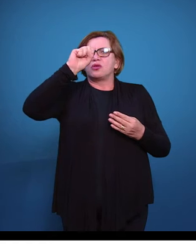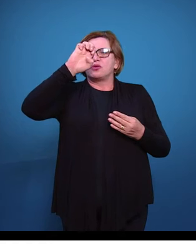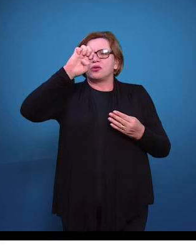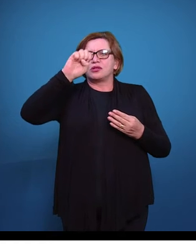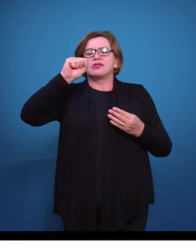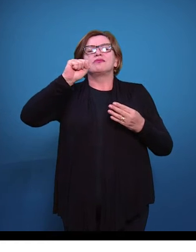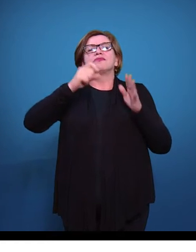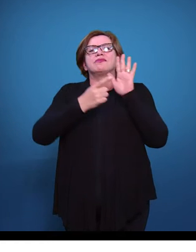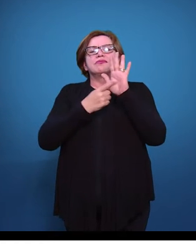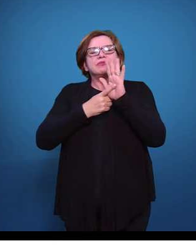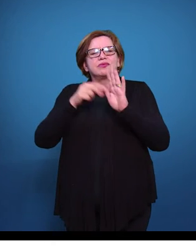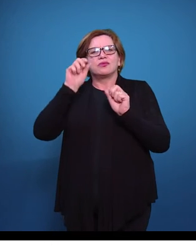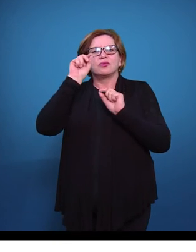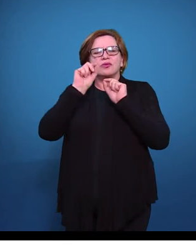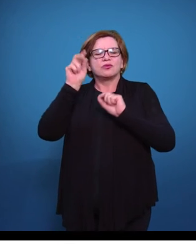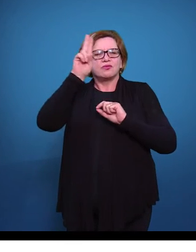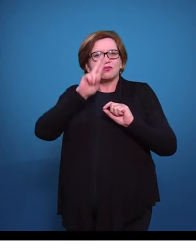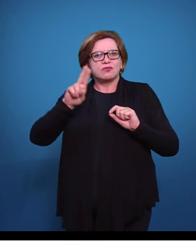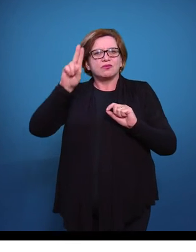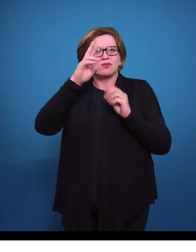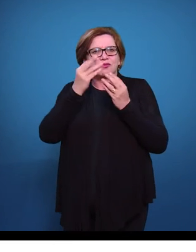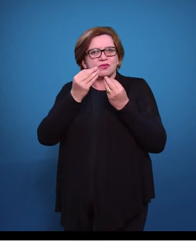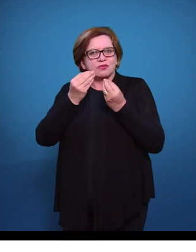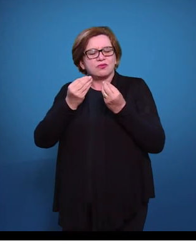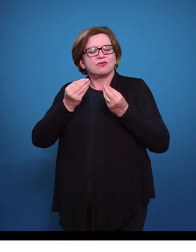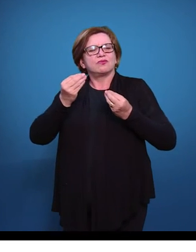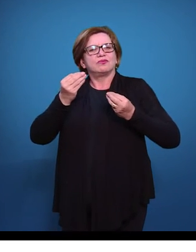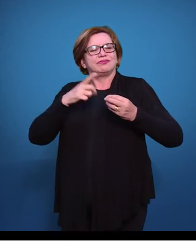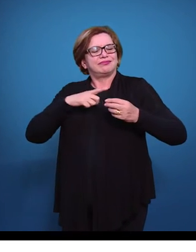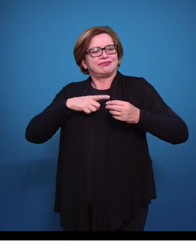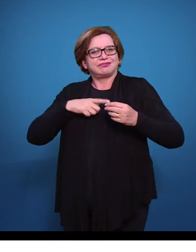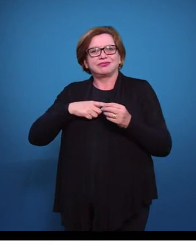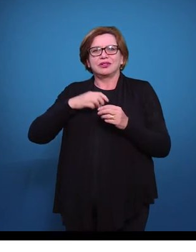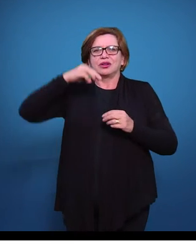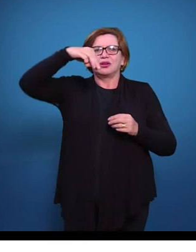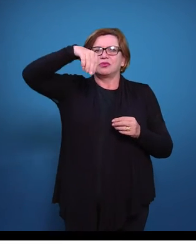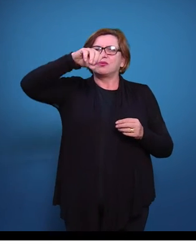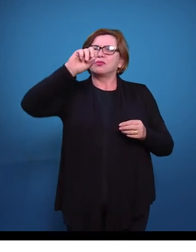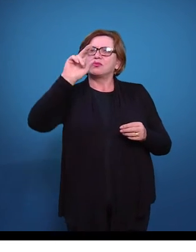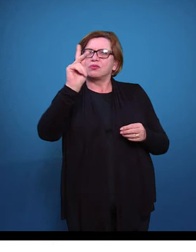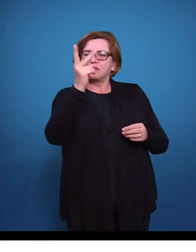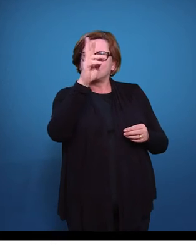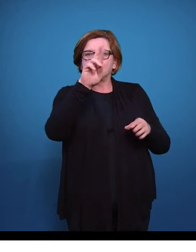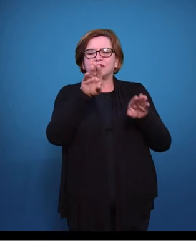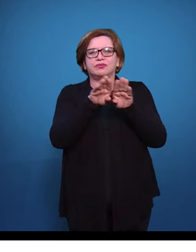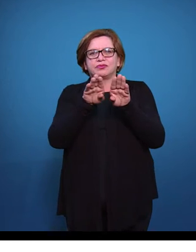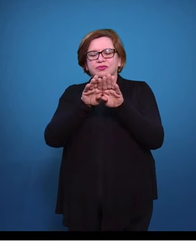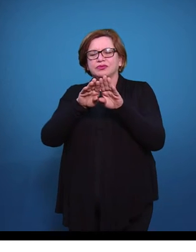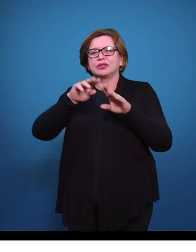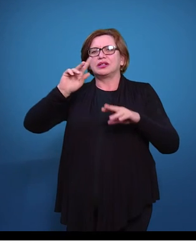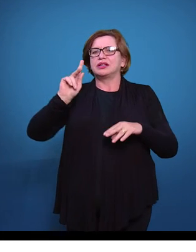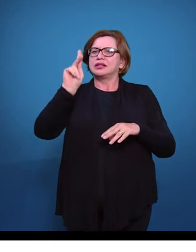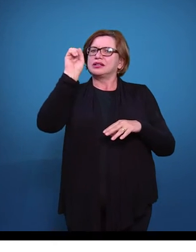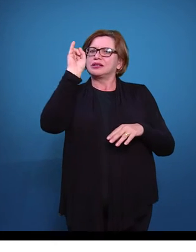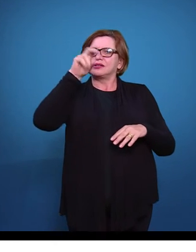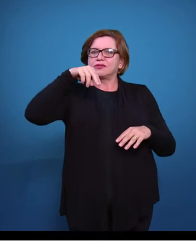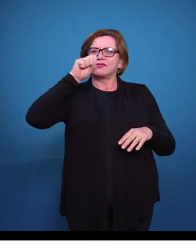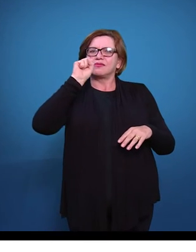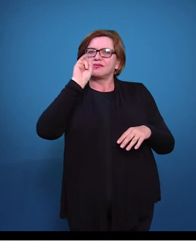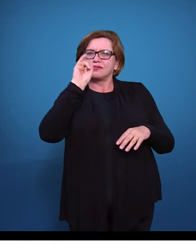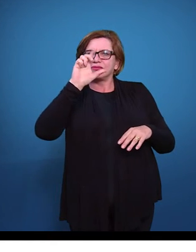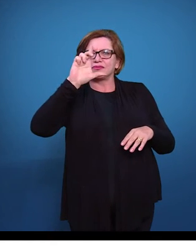utilizado na área. Então, segundo o Mohr e o Kirsley, no livro Educação à Distância e uma Visão Integrada,